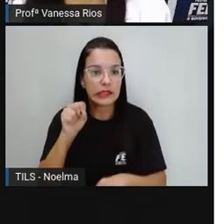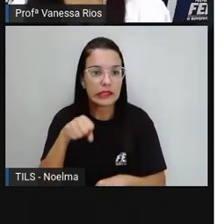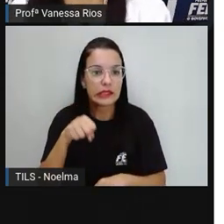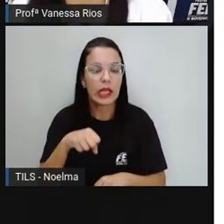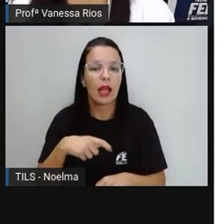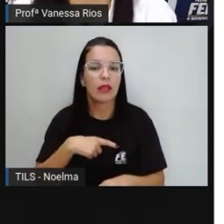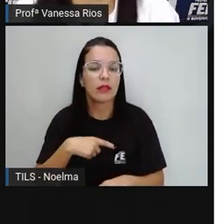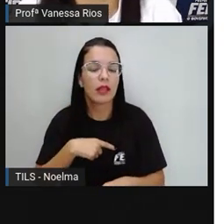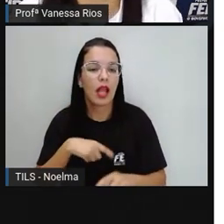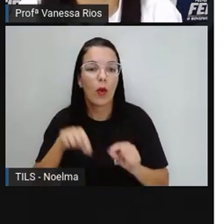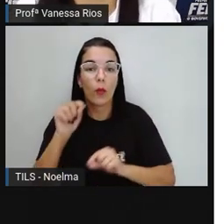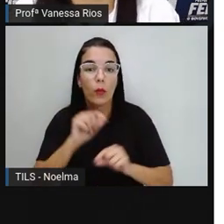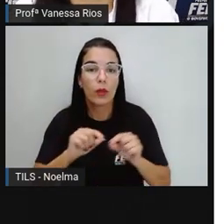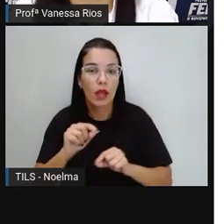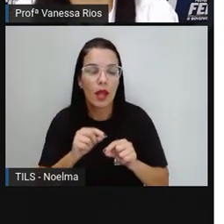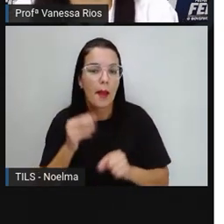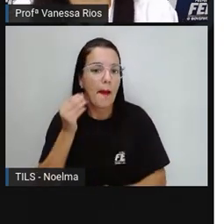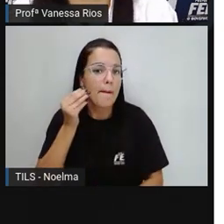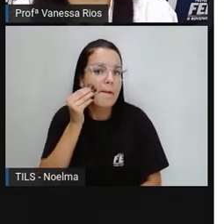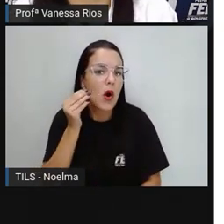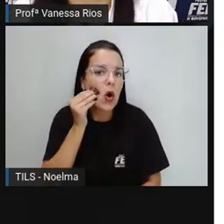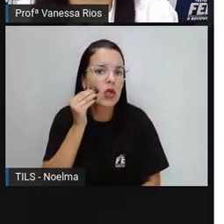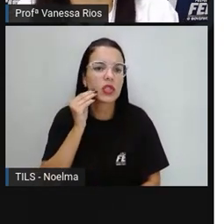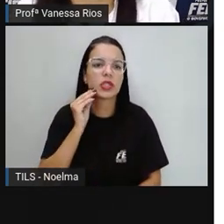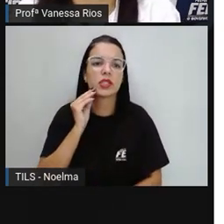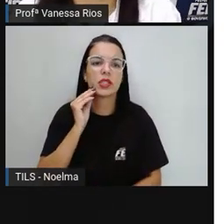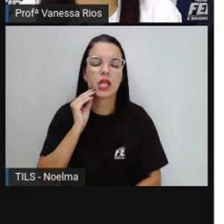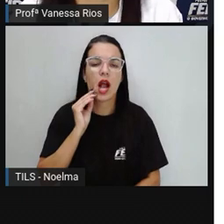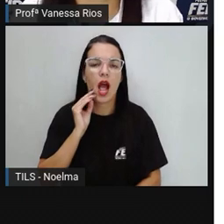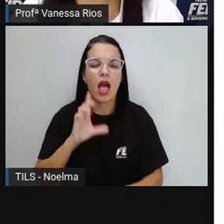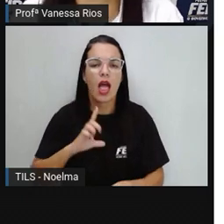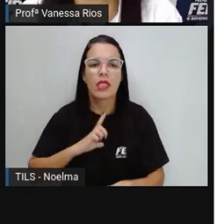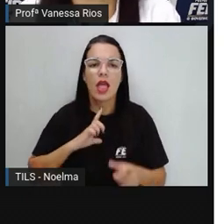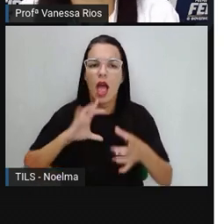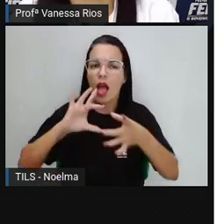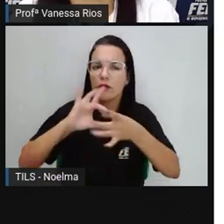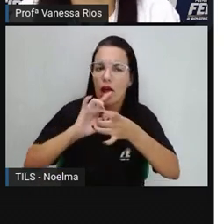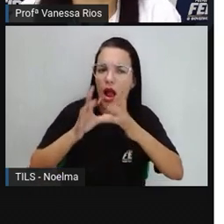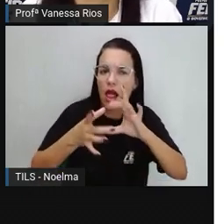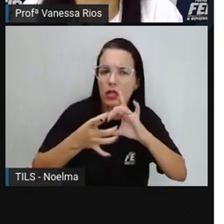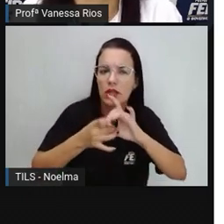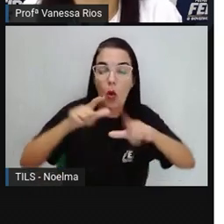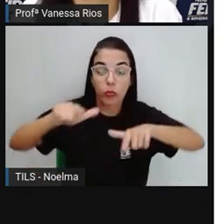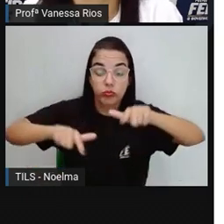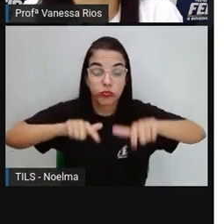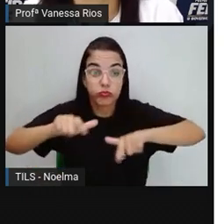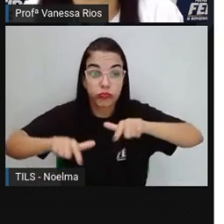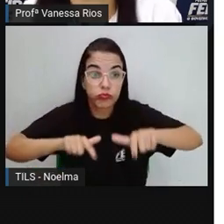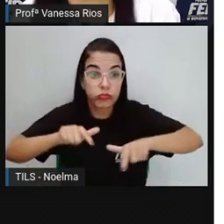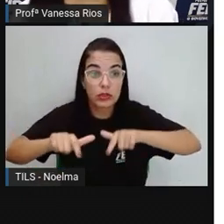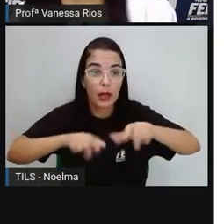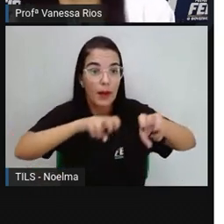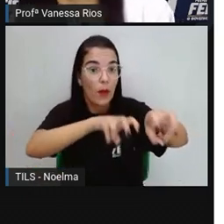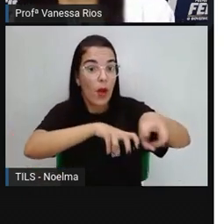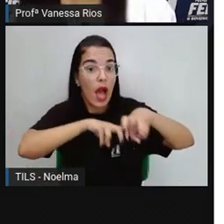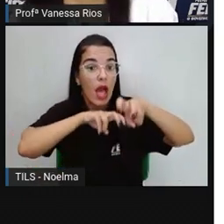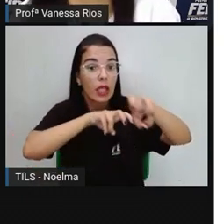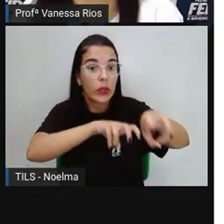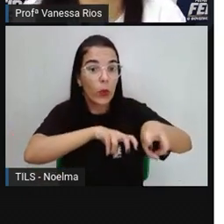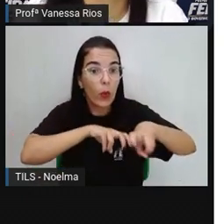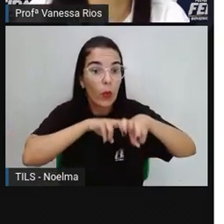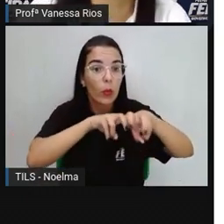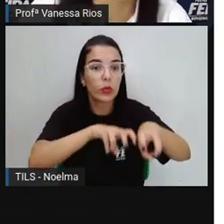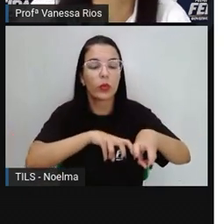econômicos, eles vão retratar aí as relações, né, de trabalho com a agricultura,